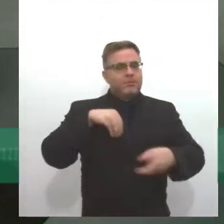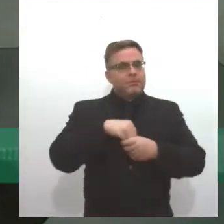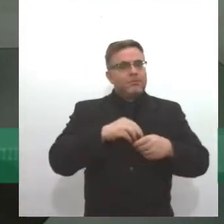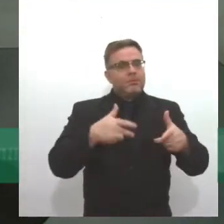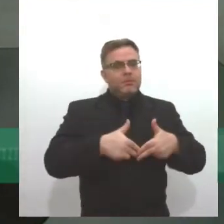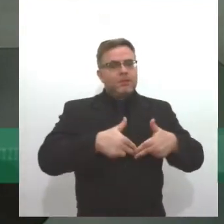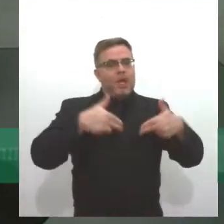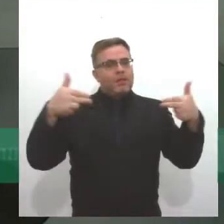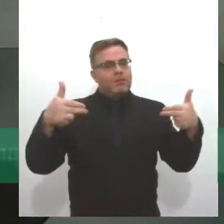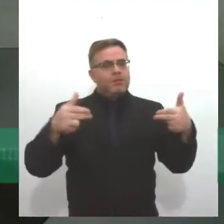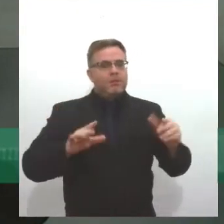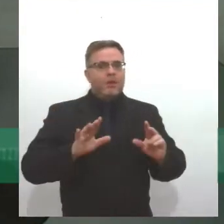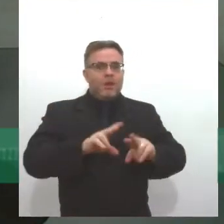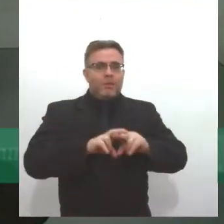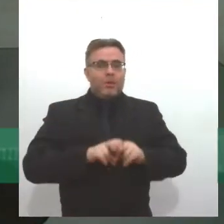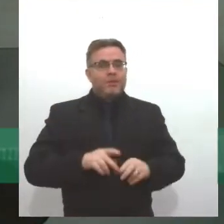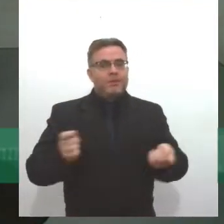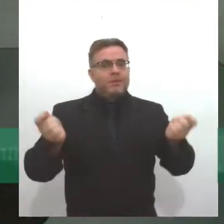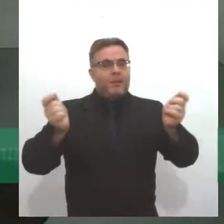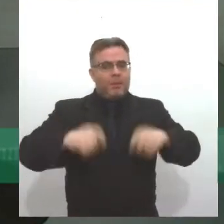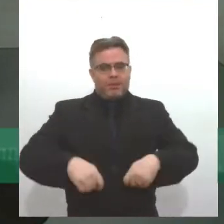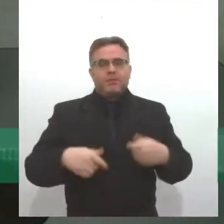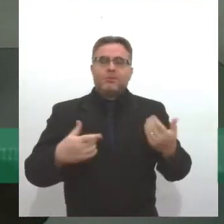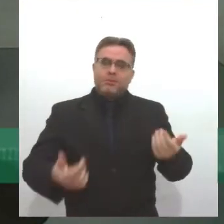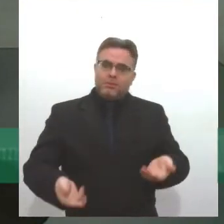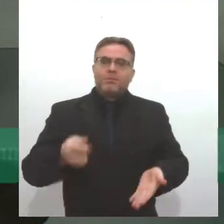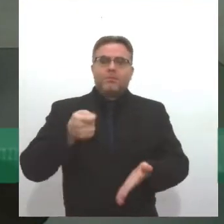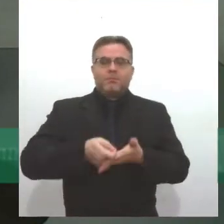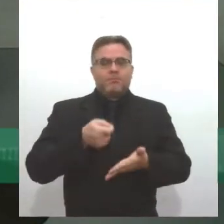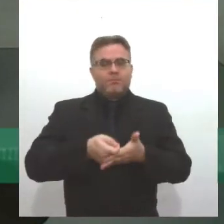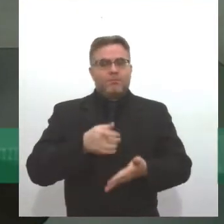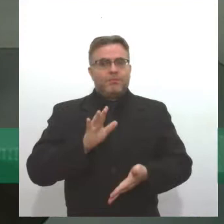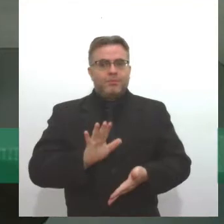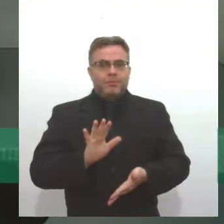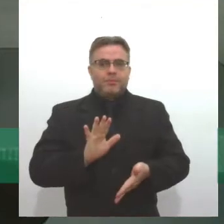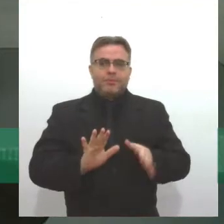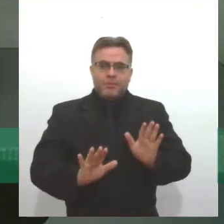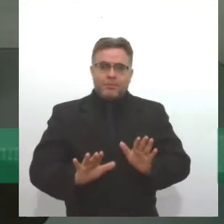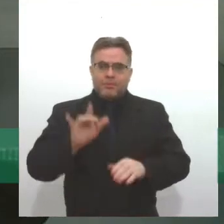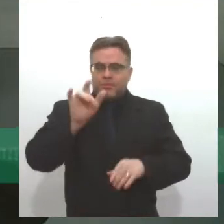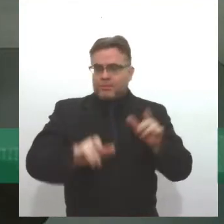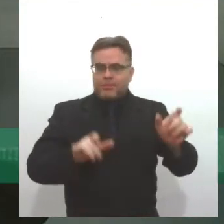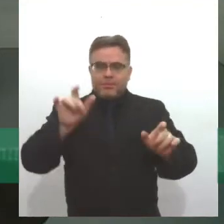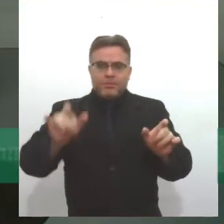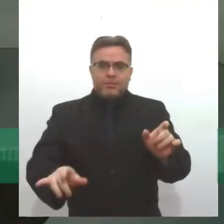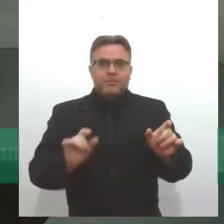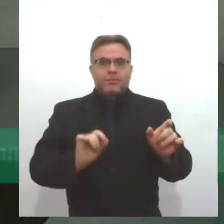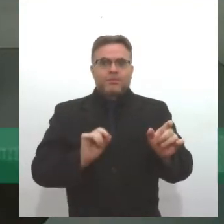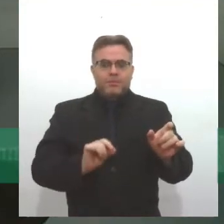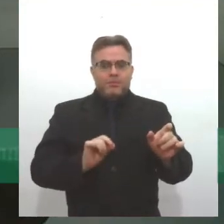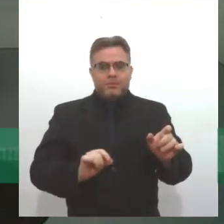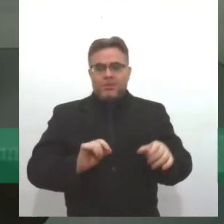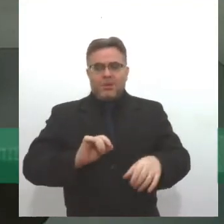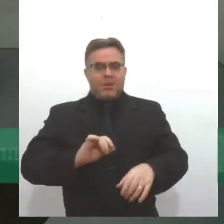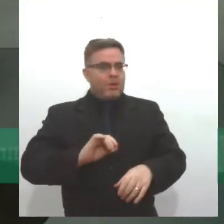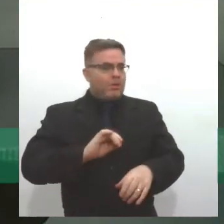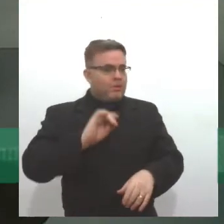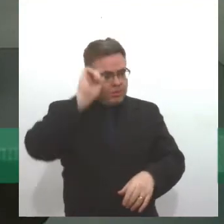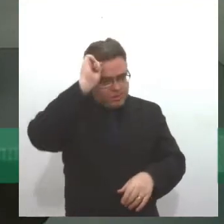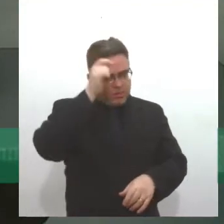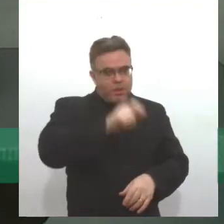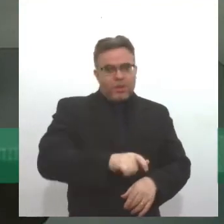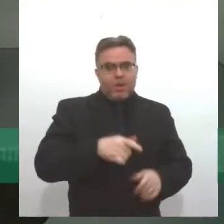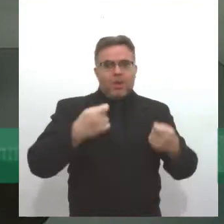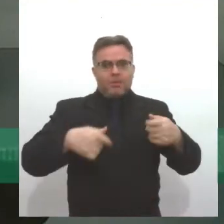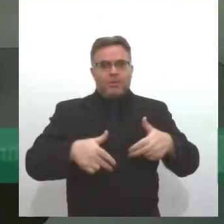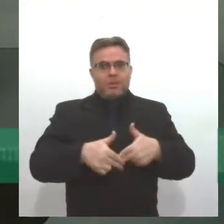mecanismos, você conseguir dados, porque você obriga, com todo respeito, você obriga a ser indígena pardo ou negro, então tem que ter o campo da etnia. No